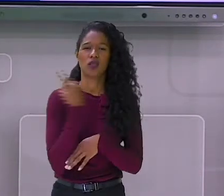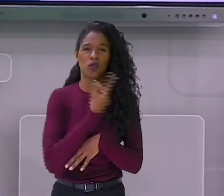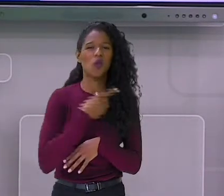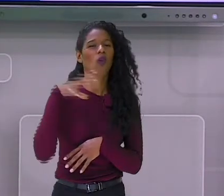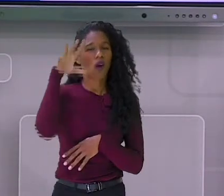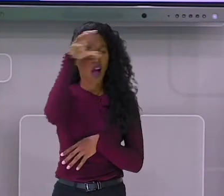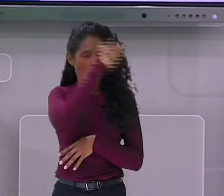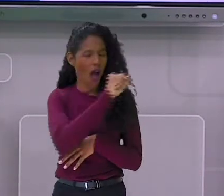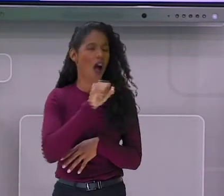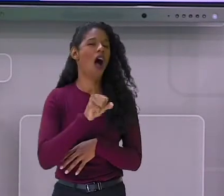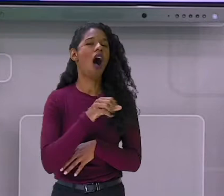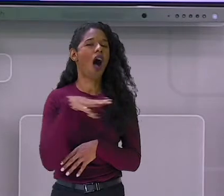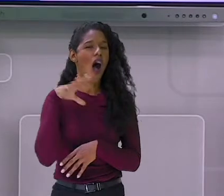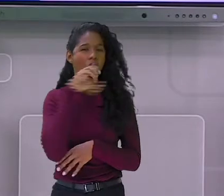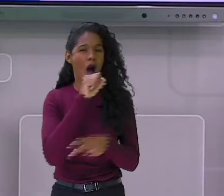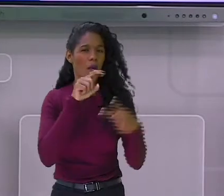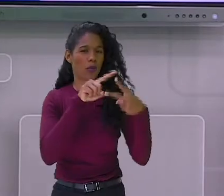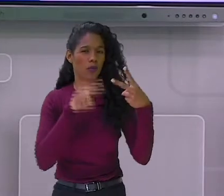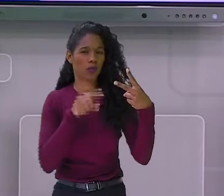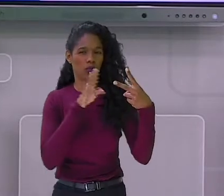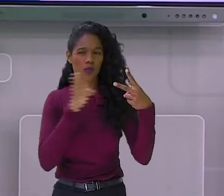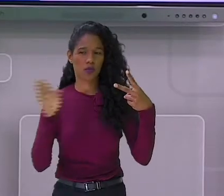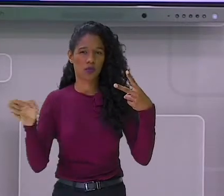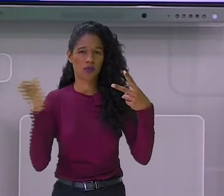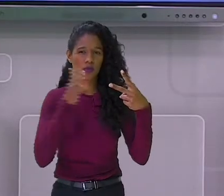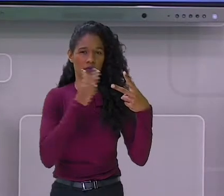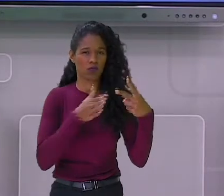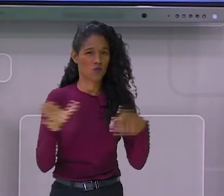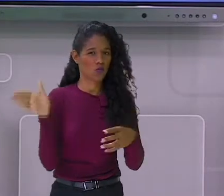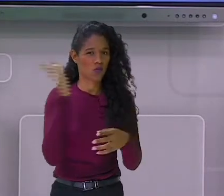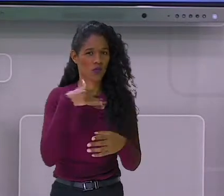é crescente e decrescente. Vamos juntos?